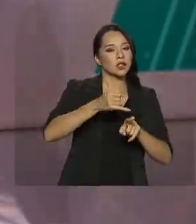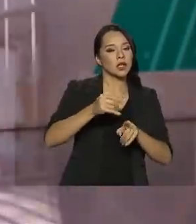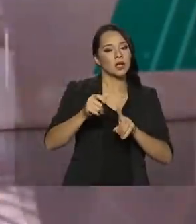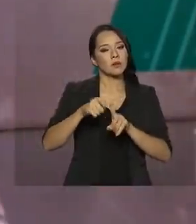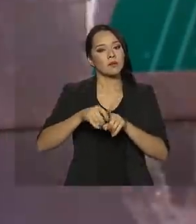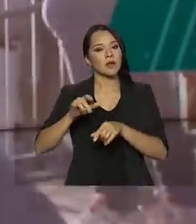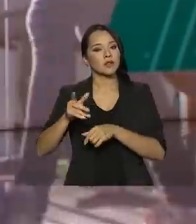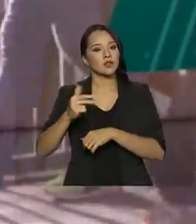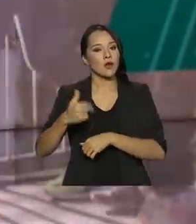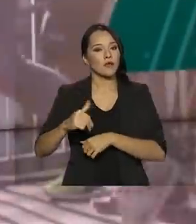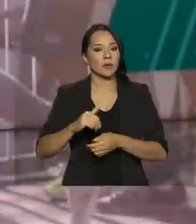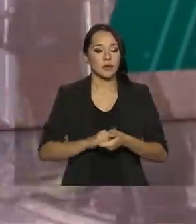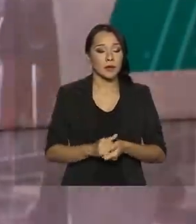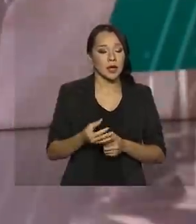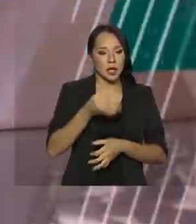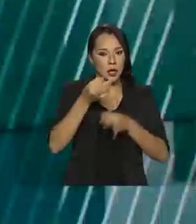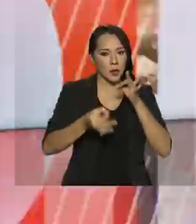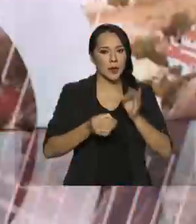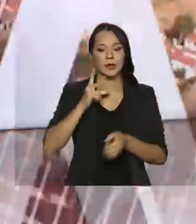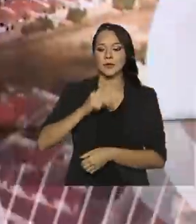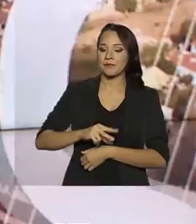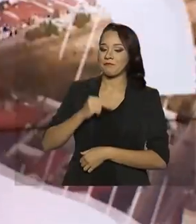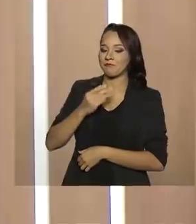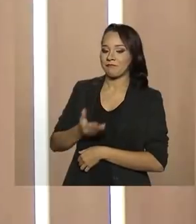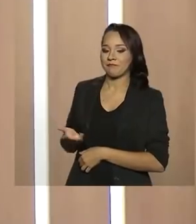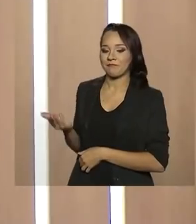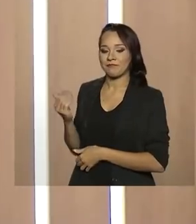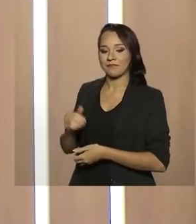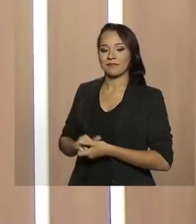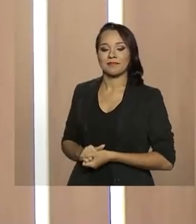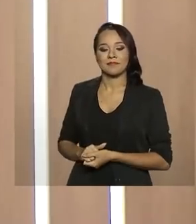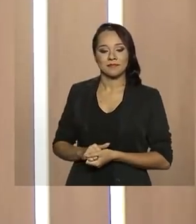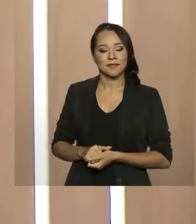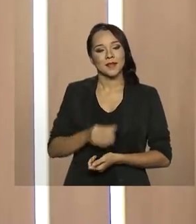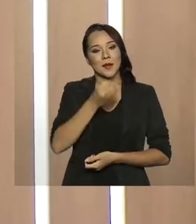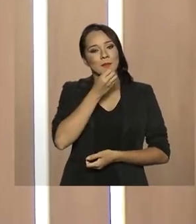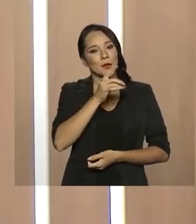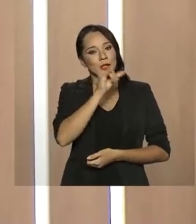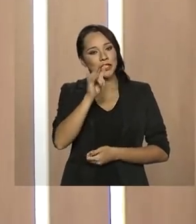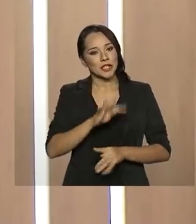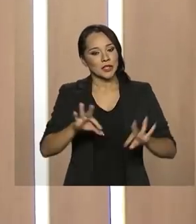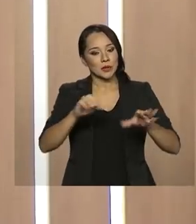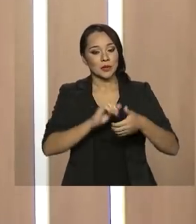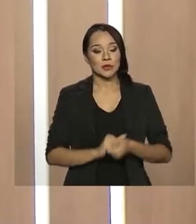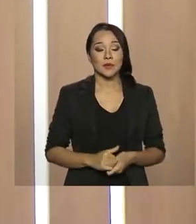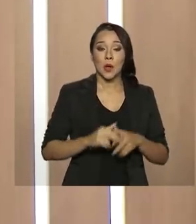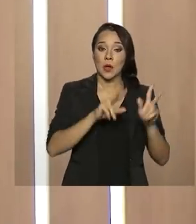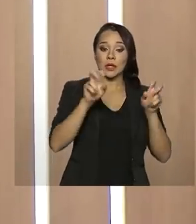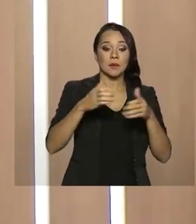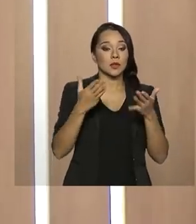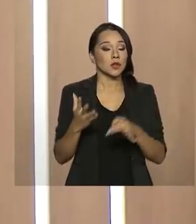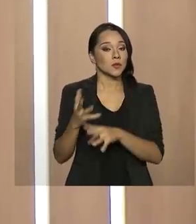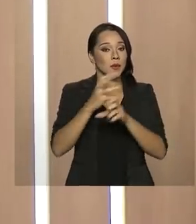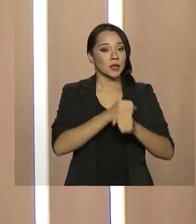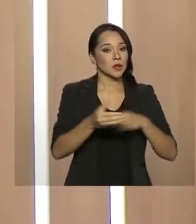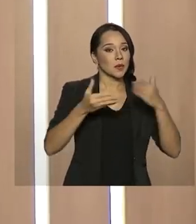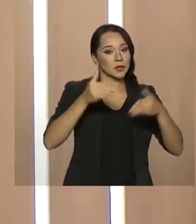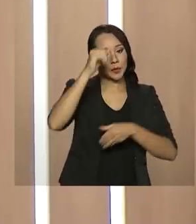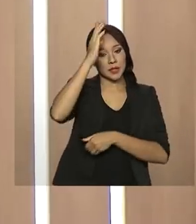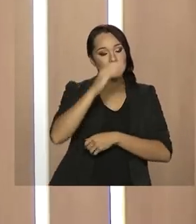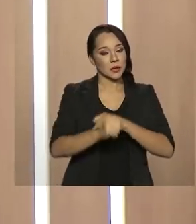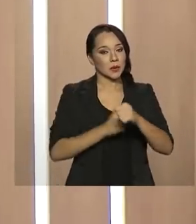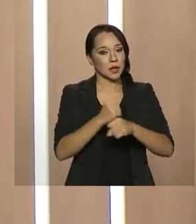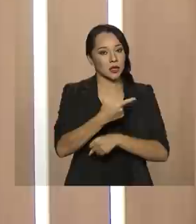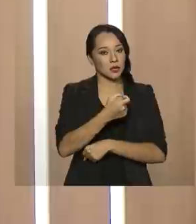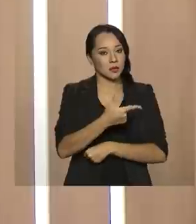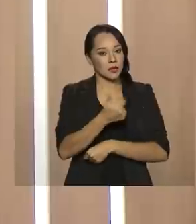novembro deste ano. Quem comenta é Ricardo Caldas. Bom dia, bom dia a todos. O nosso tema de hoje é a balança comercial brasileira em